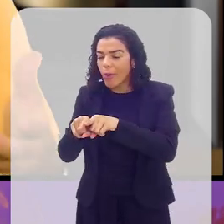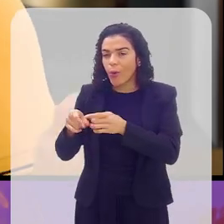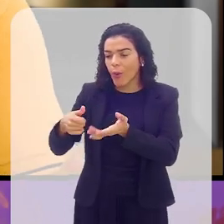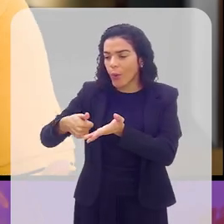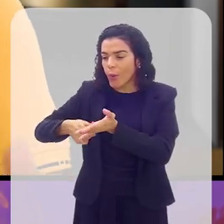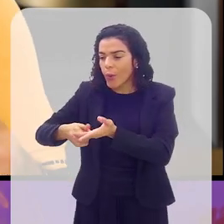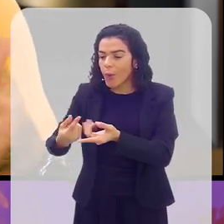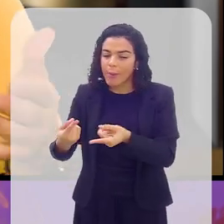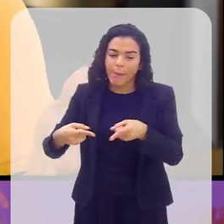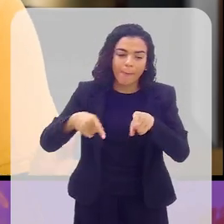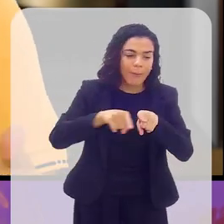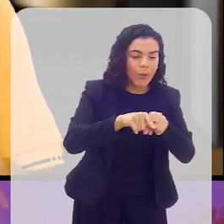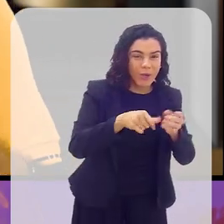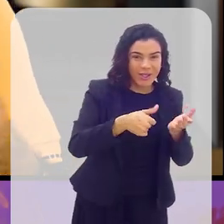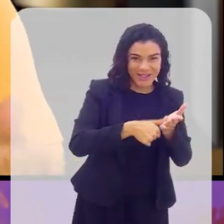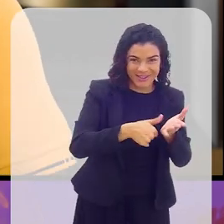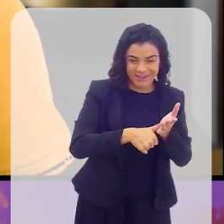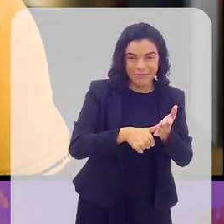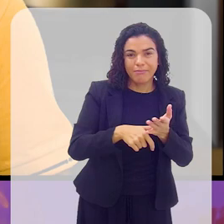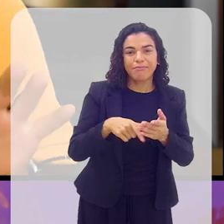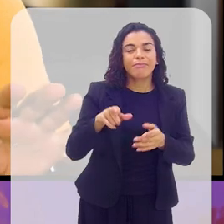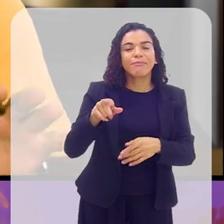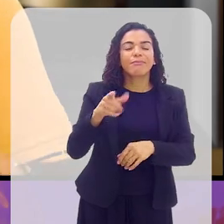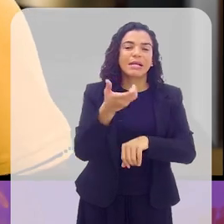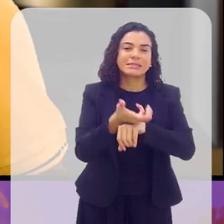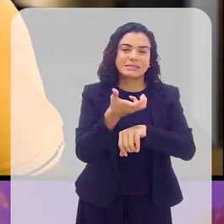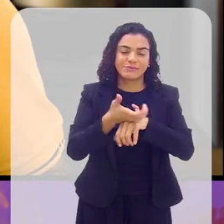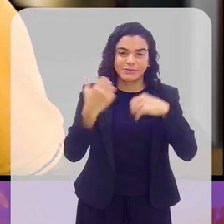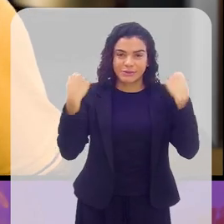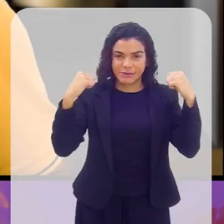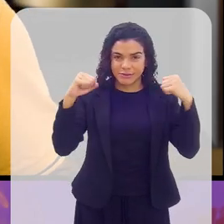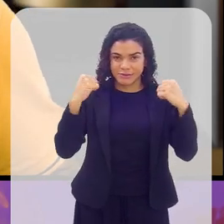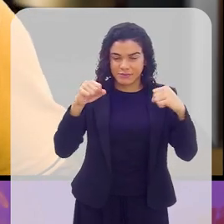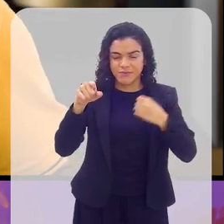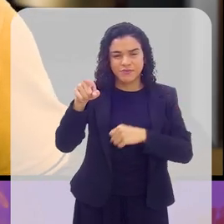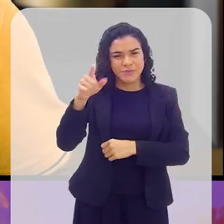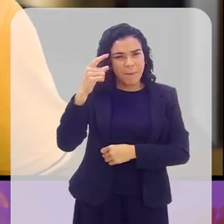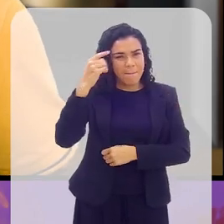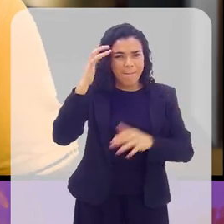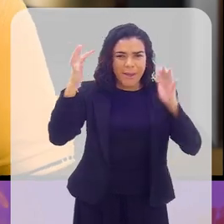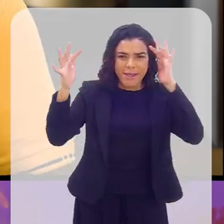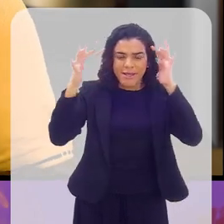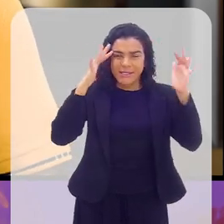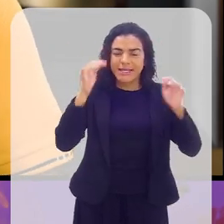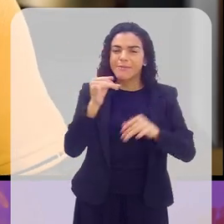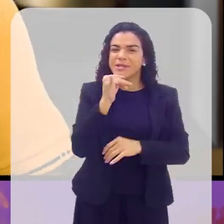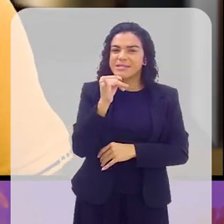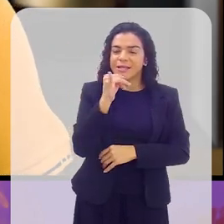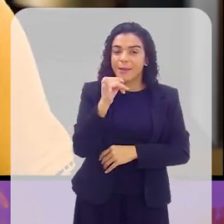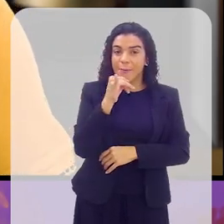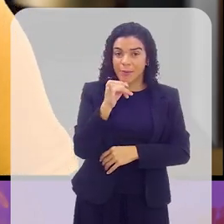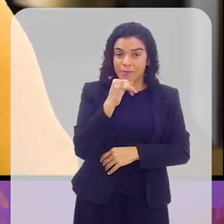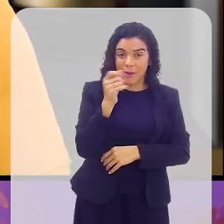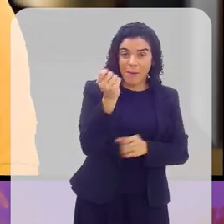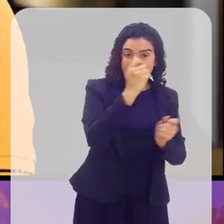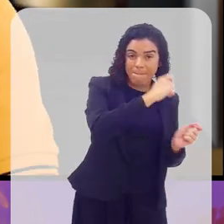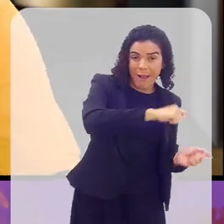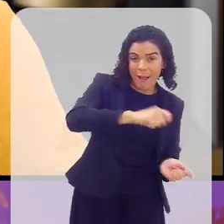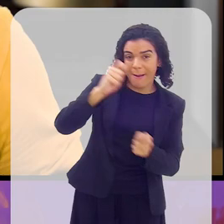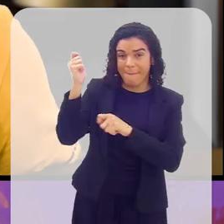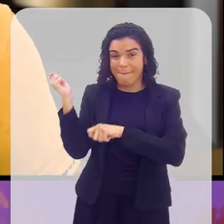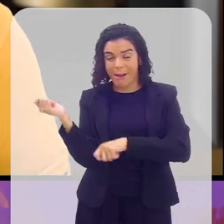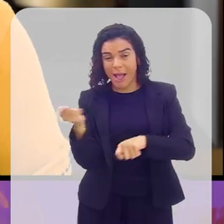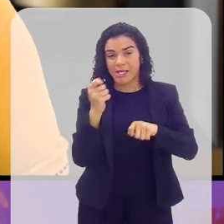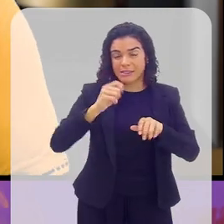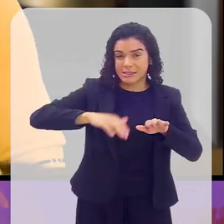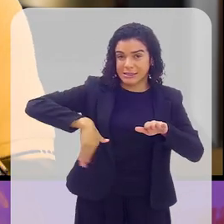começam a fazer convênios com clubes ali e tal para a chamada educação física. O senhor acha que, por exemplo, o beach tennis, por ser um